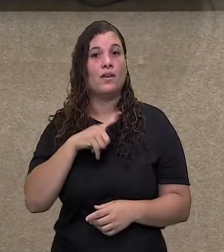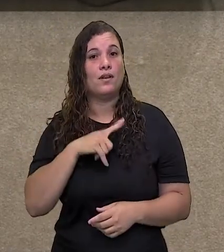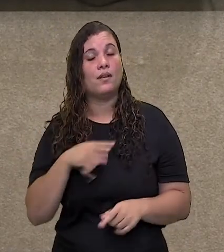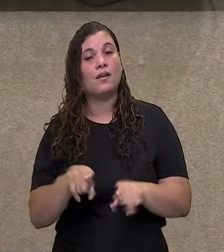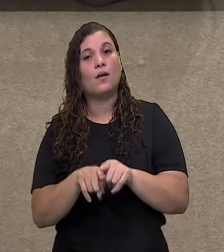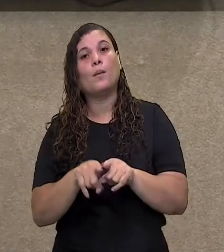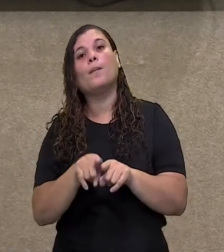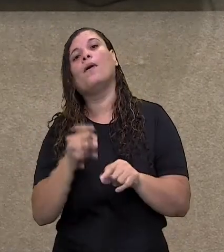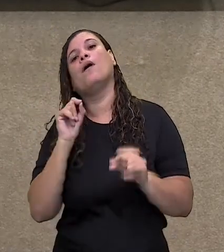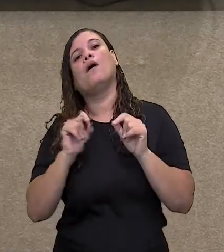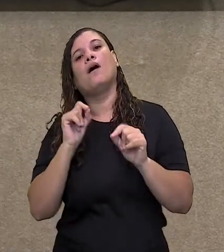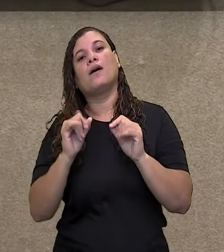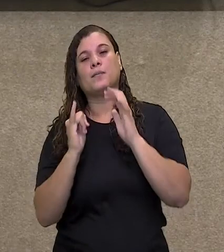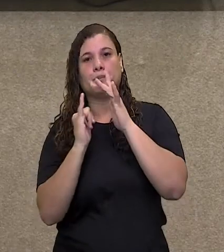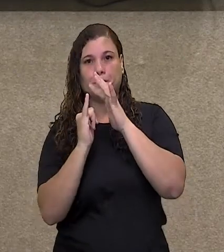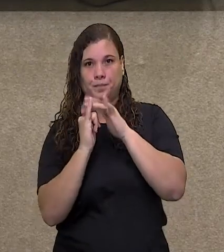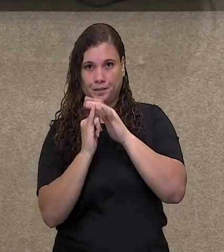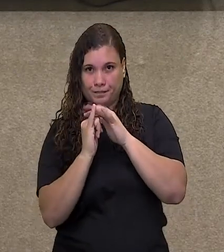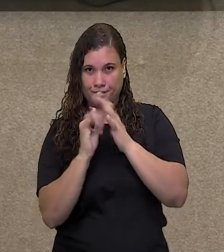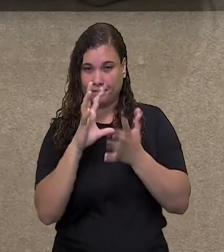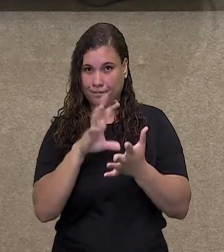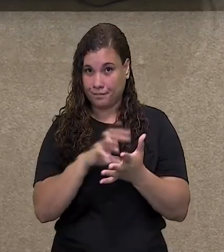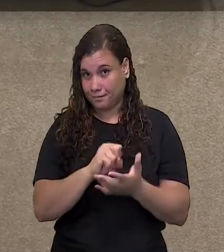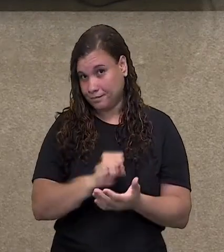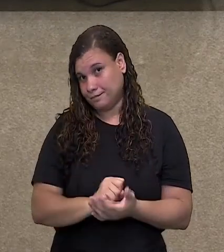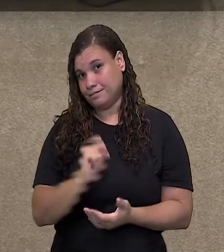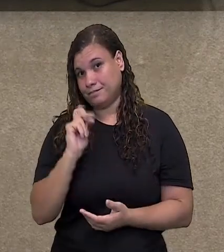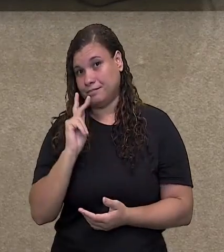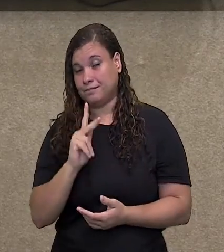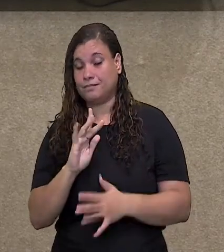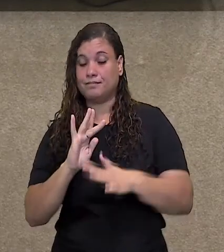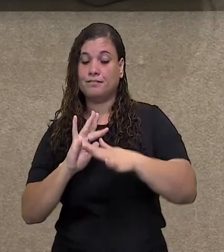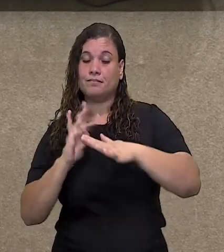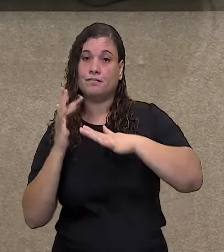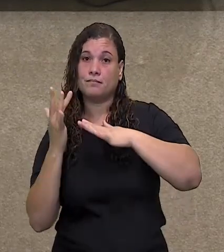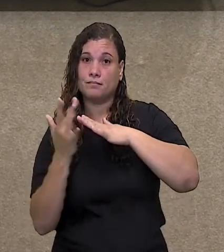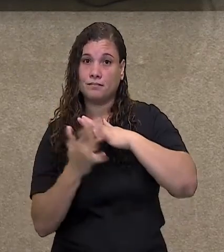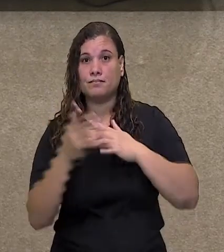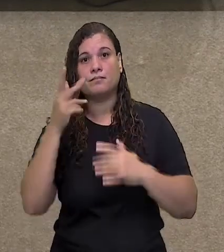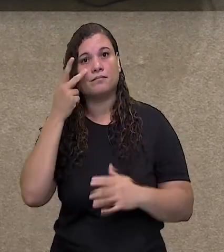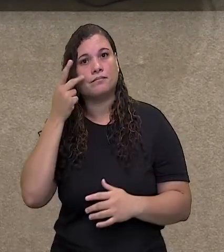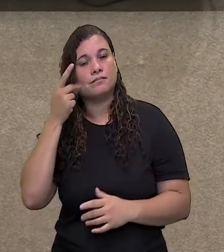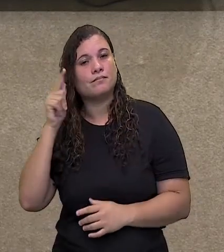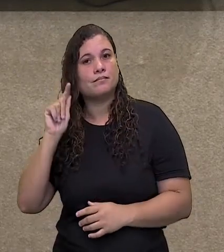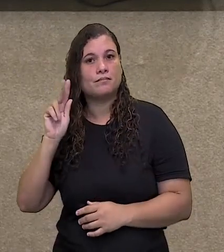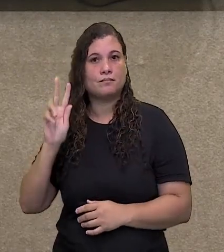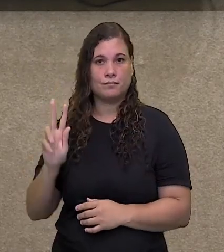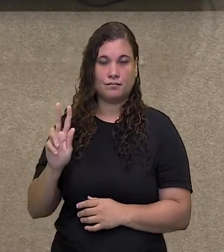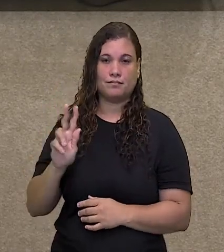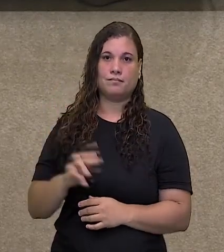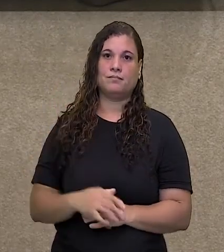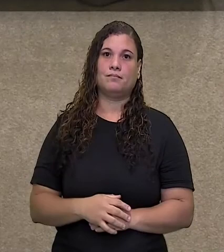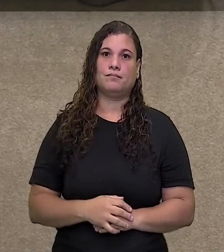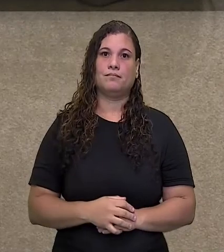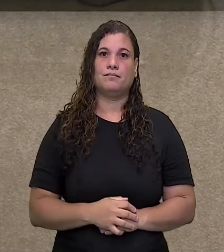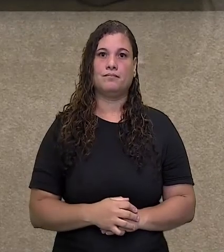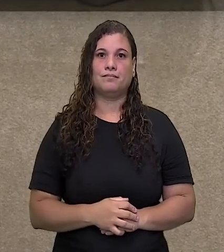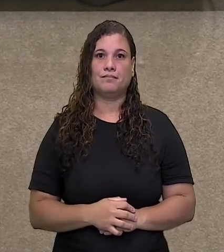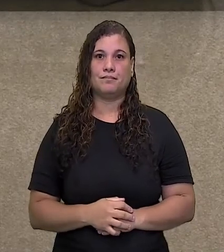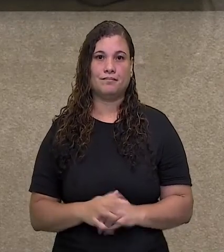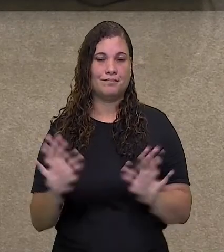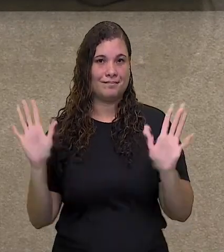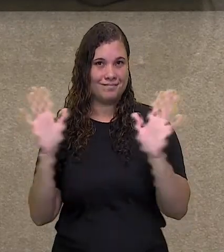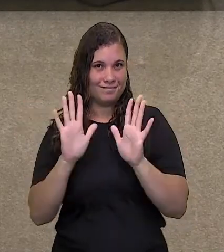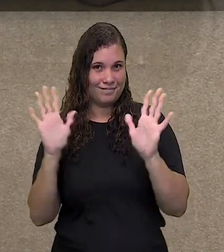imagem que aparece no canto da tela. Se inscreva em nosso canal do YouTube e acesse as nossas redes sociais SMEDGV.